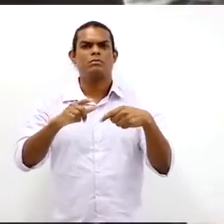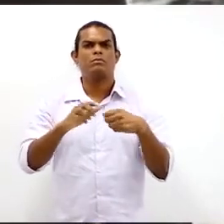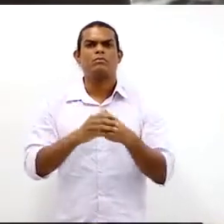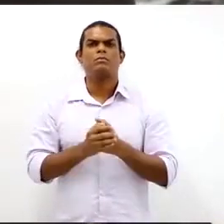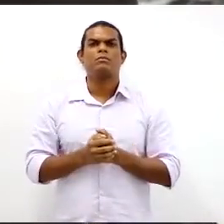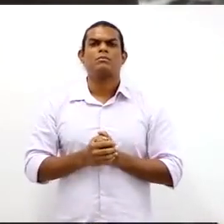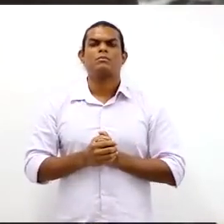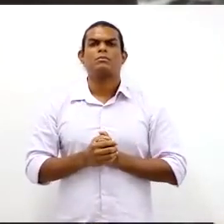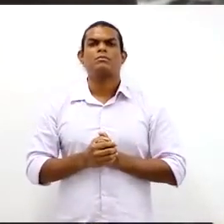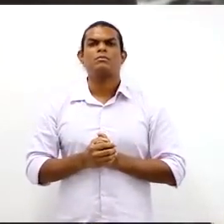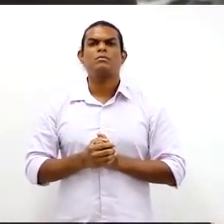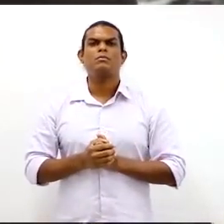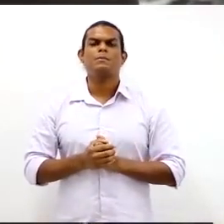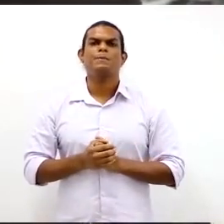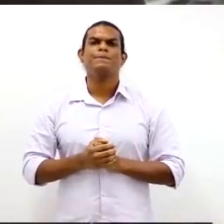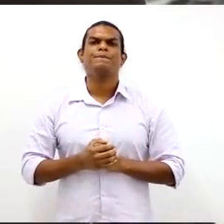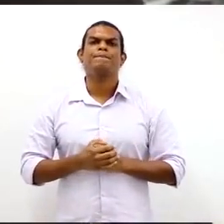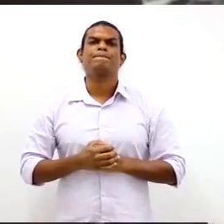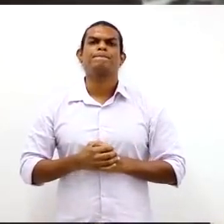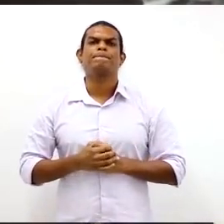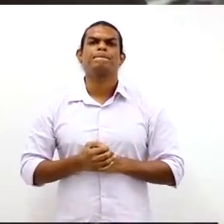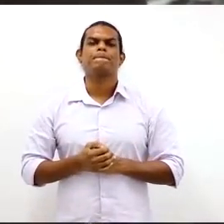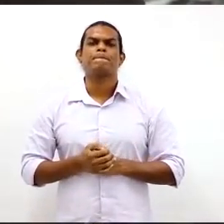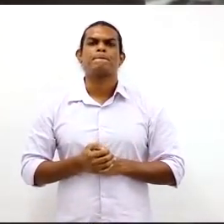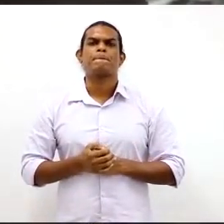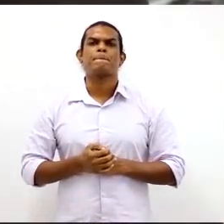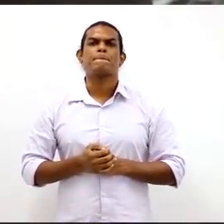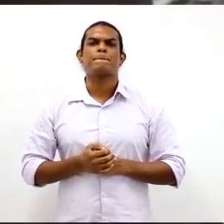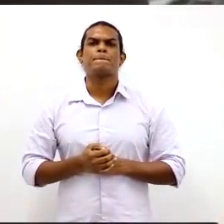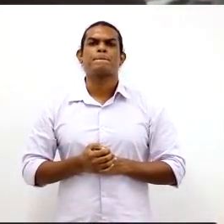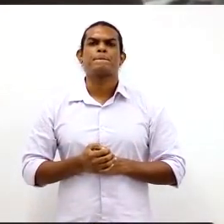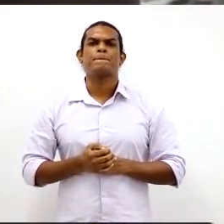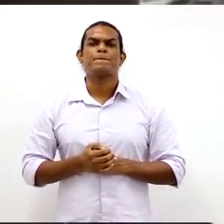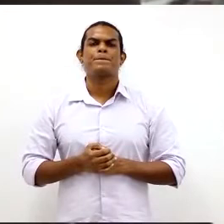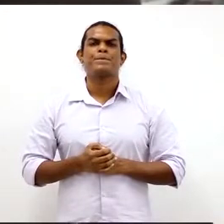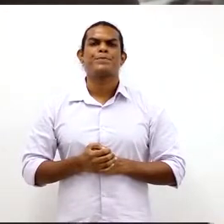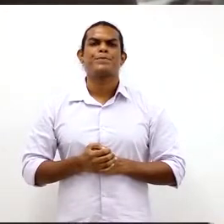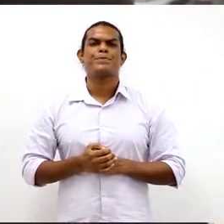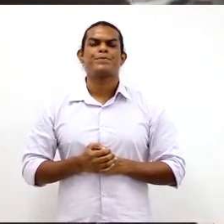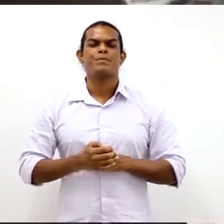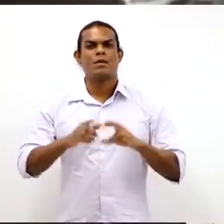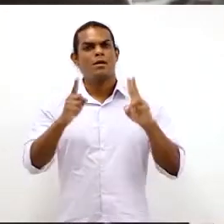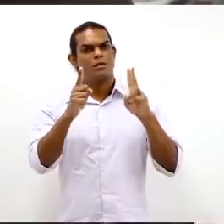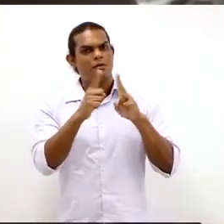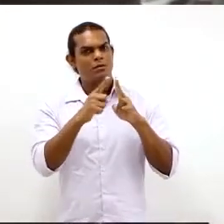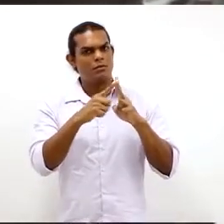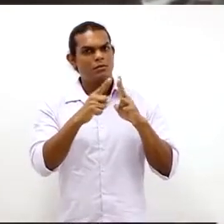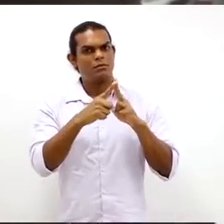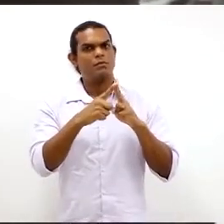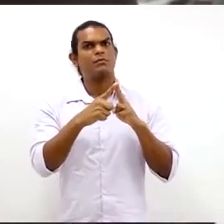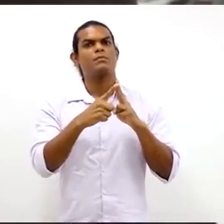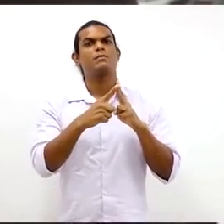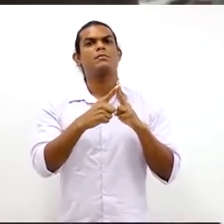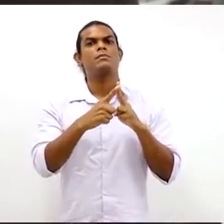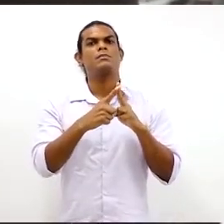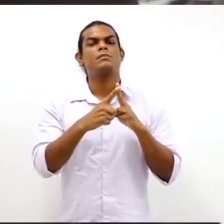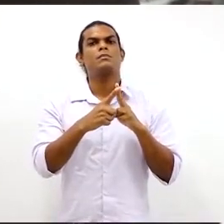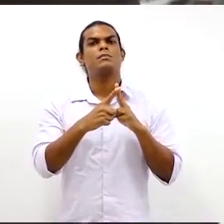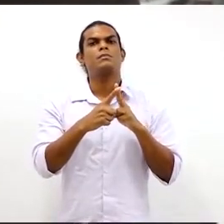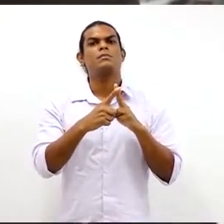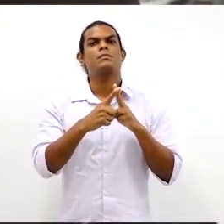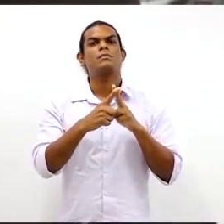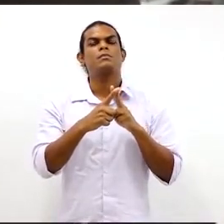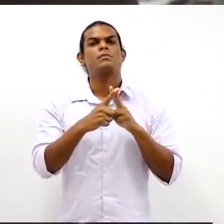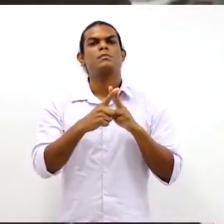confortabilidade em relação ao trabalhador. Tudo voltado ao trabalhador. A segunda concepção de ergonomia vem